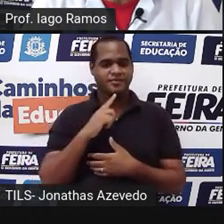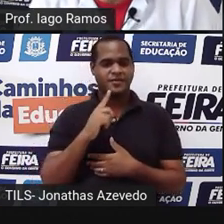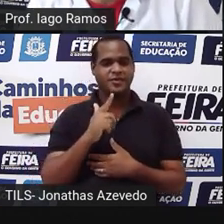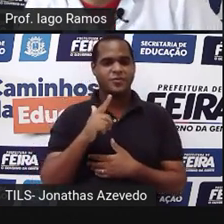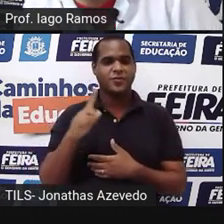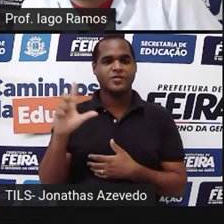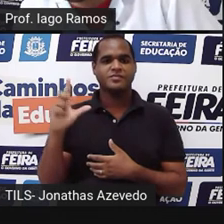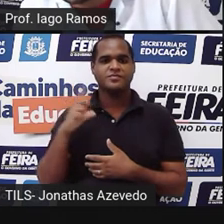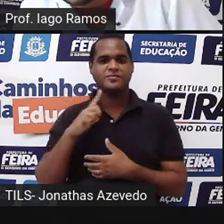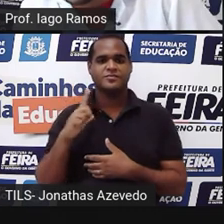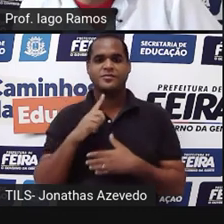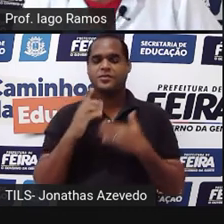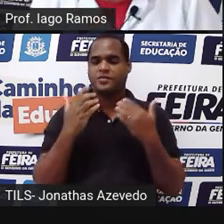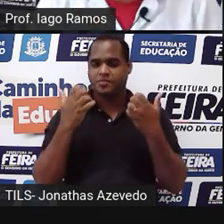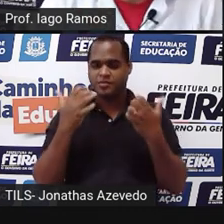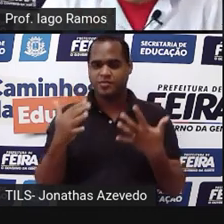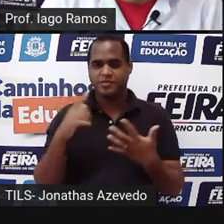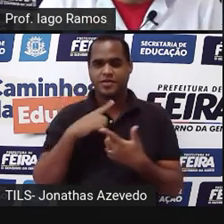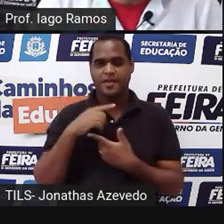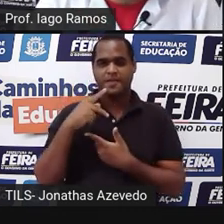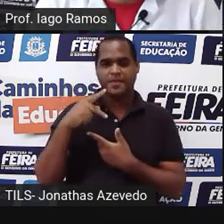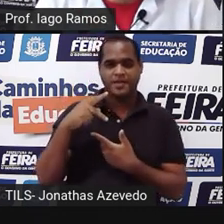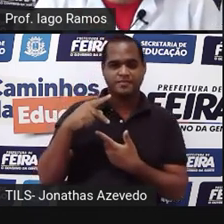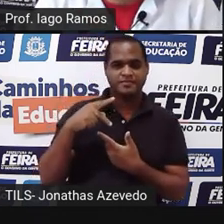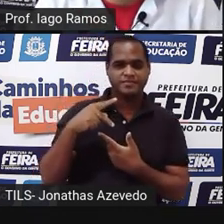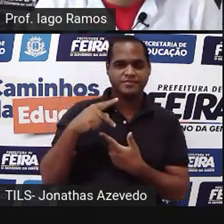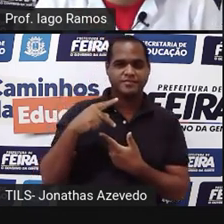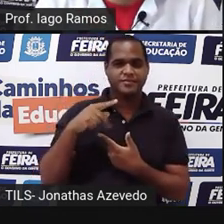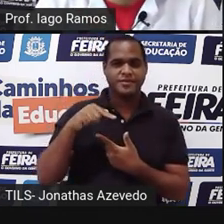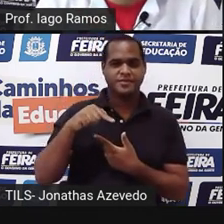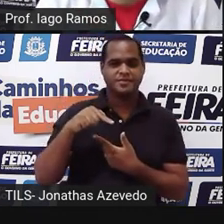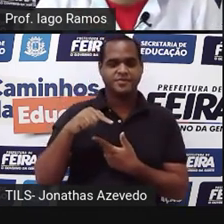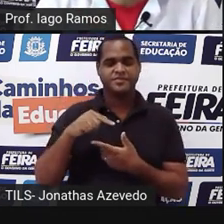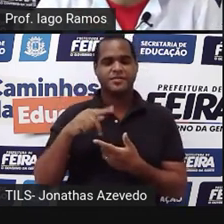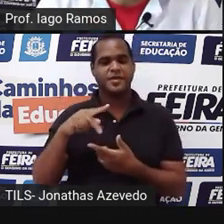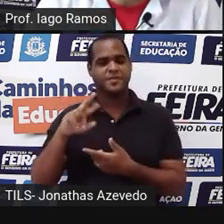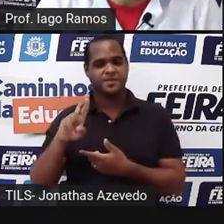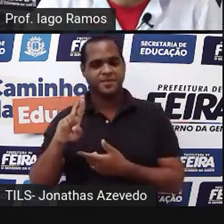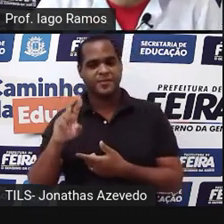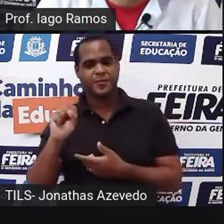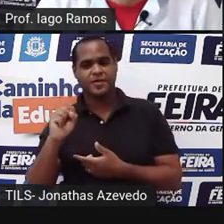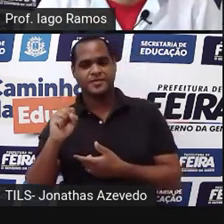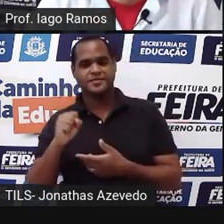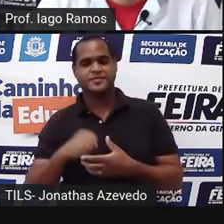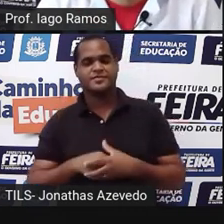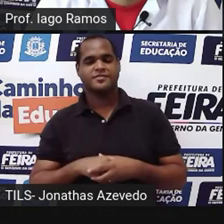que corresponde a ele no grande é o PR que é 8